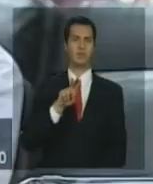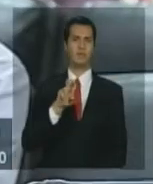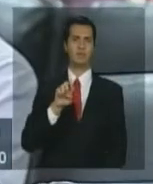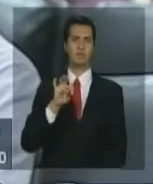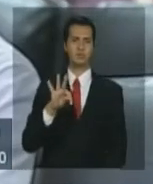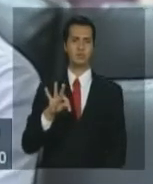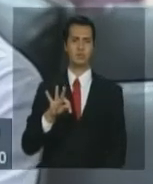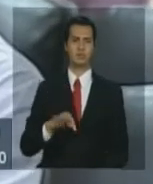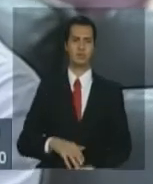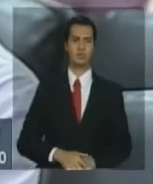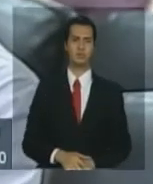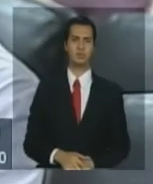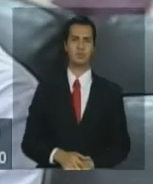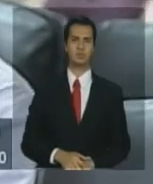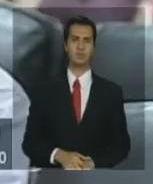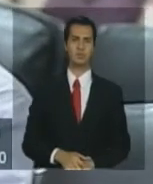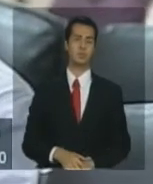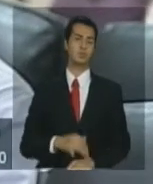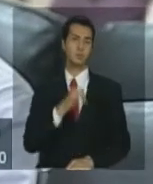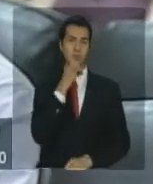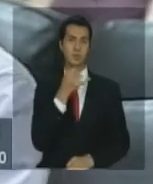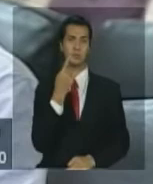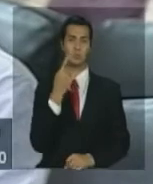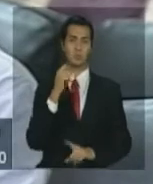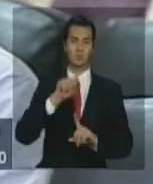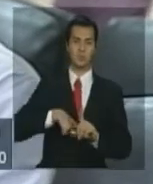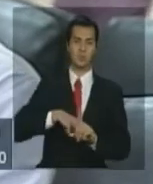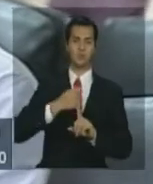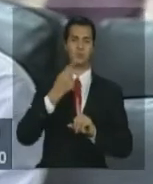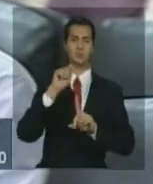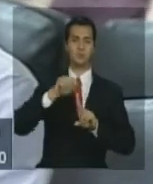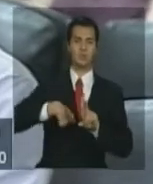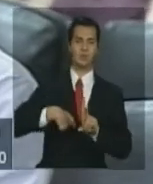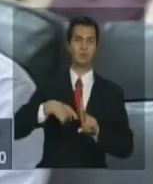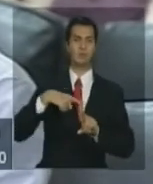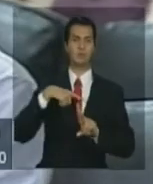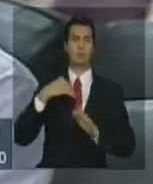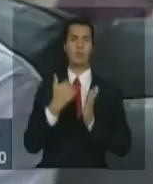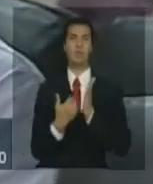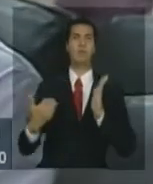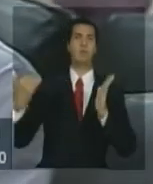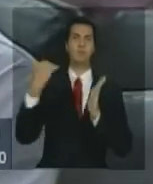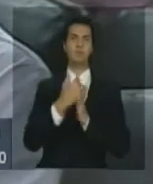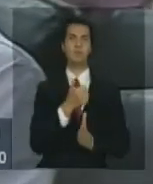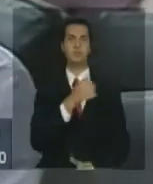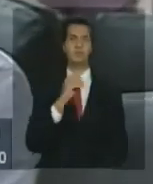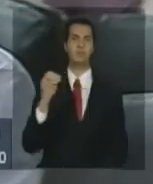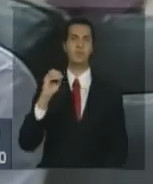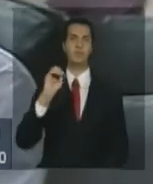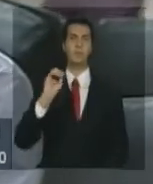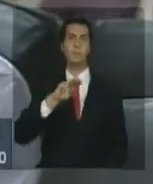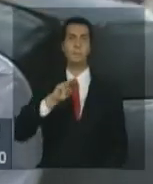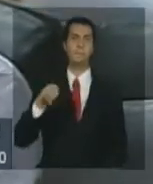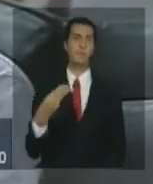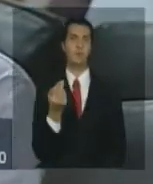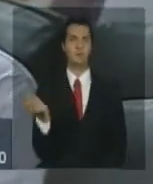Porque aumenta de um mês para o outro em 100 milhões a economia que o Tesouro faz? Como?